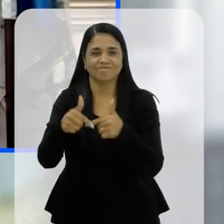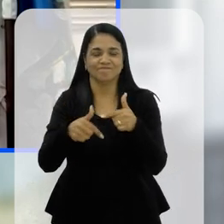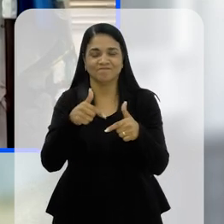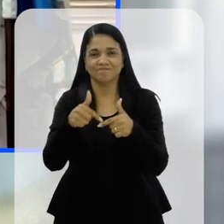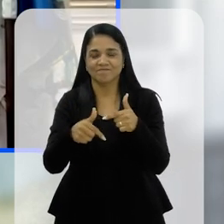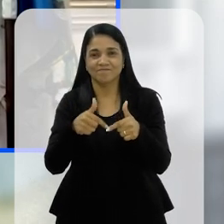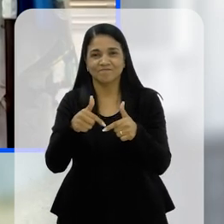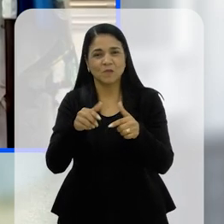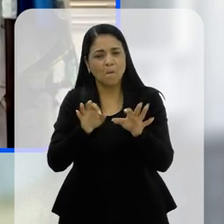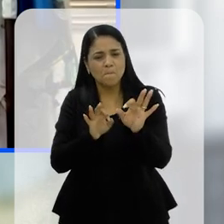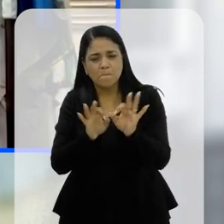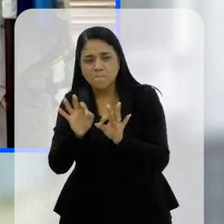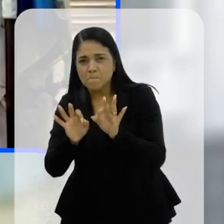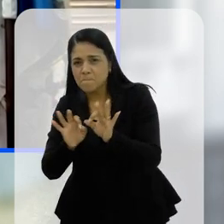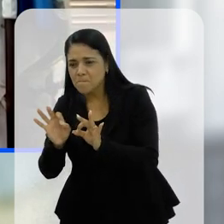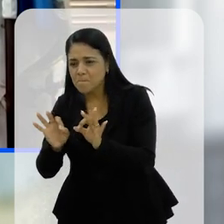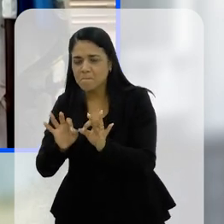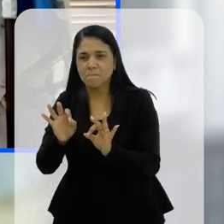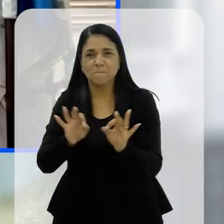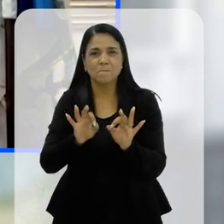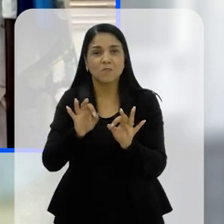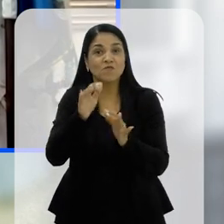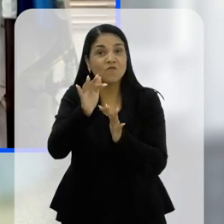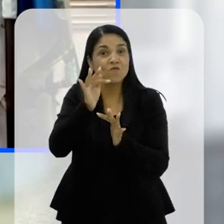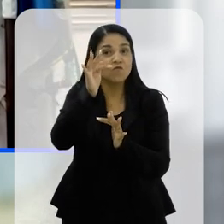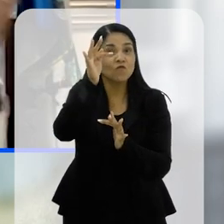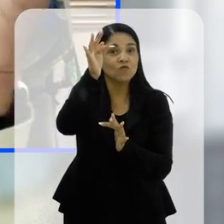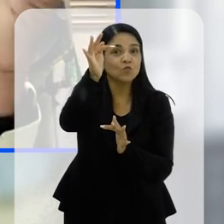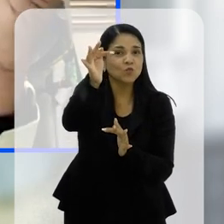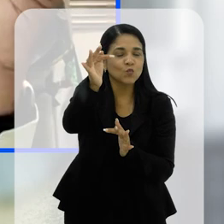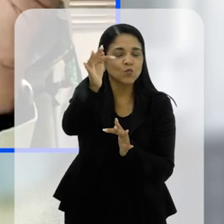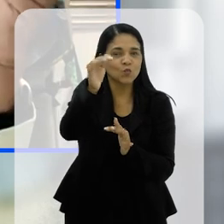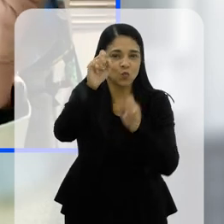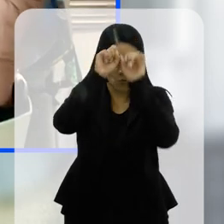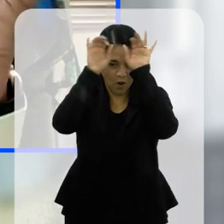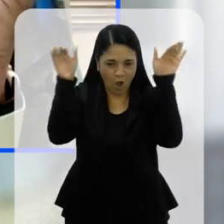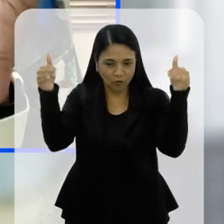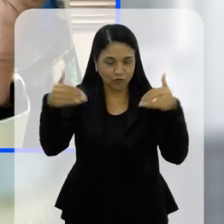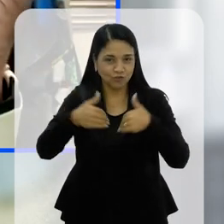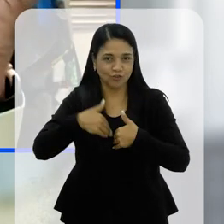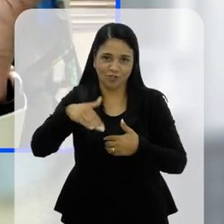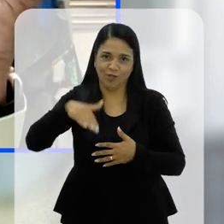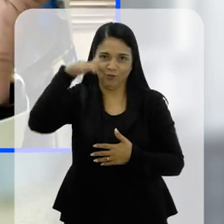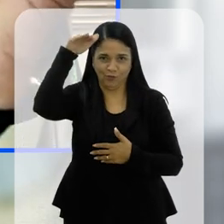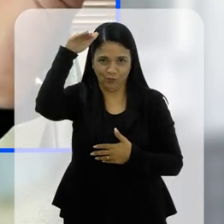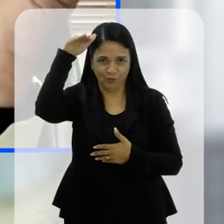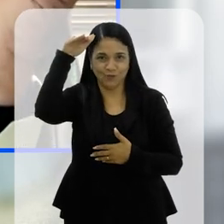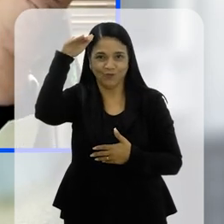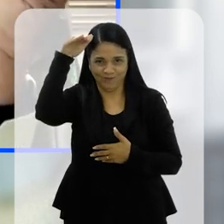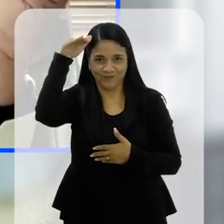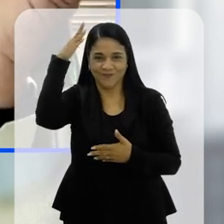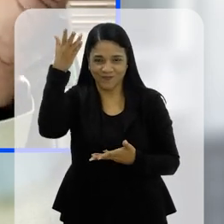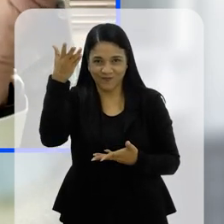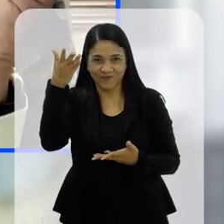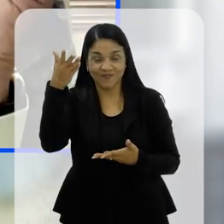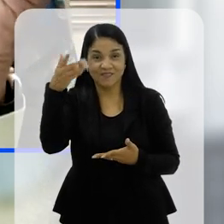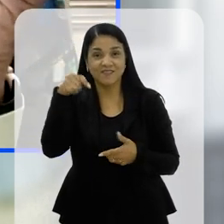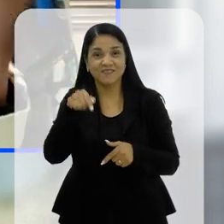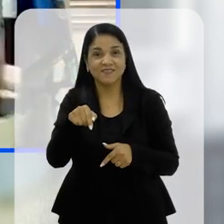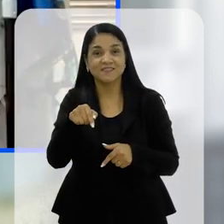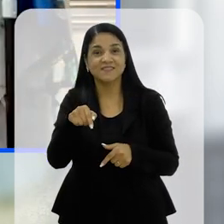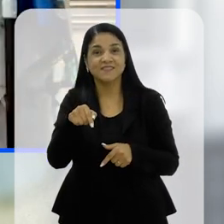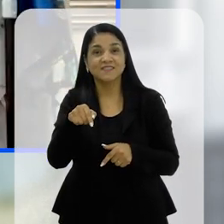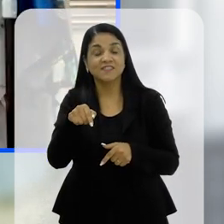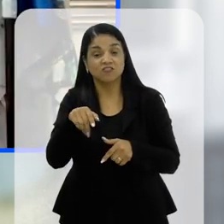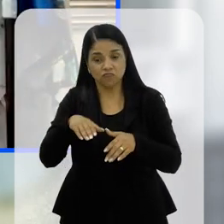trabalho inteiro sendo preparado para o futuro. Isso é muito importante, esse trabalho preparado para o